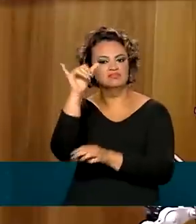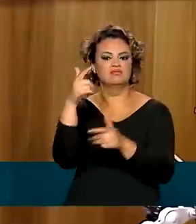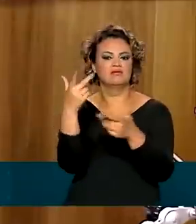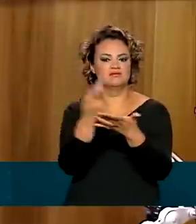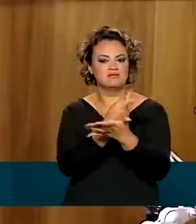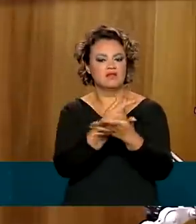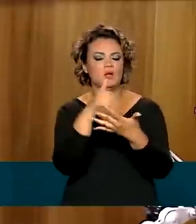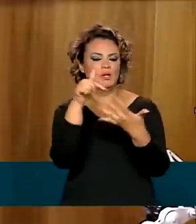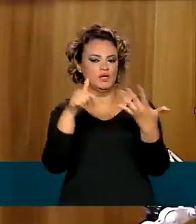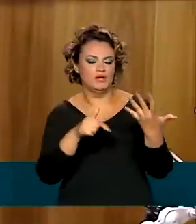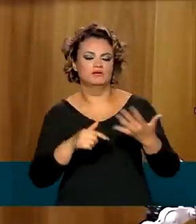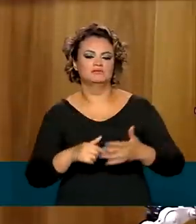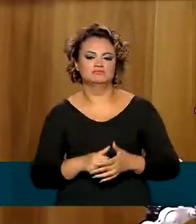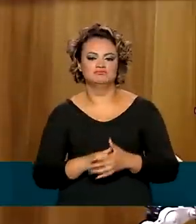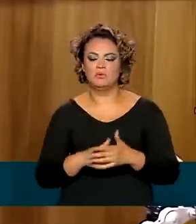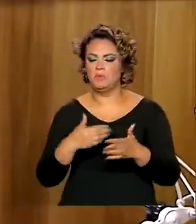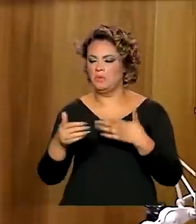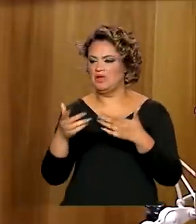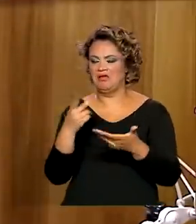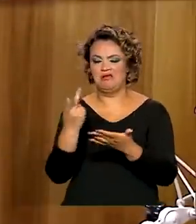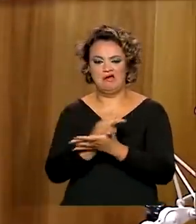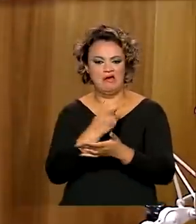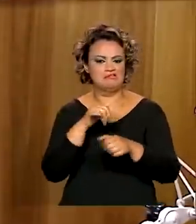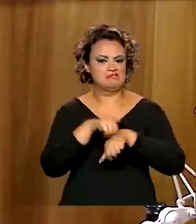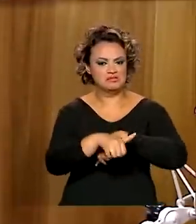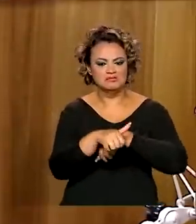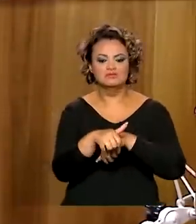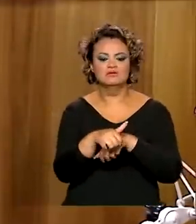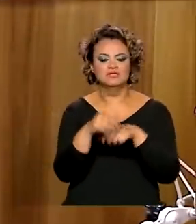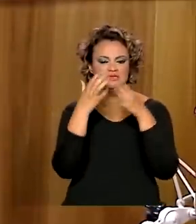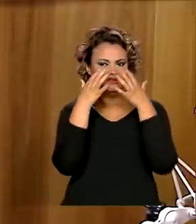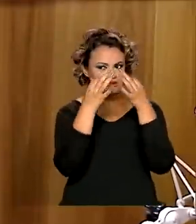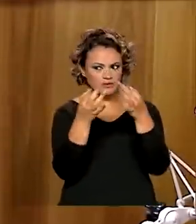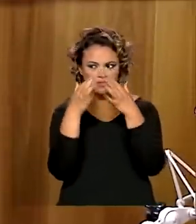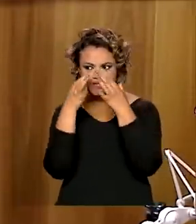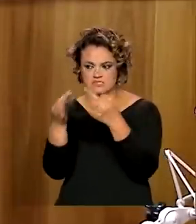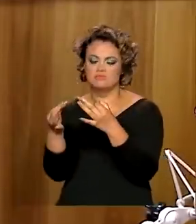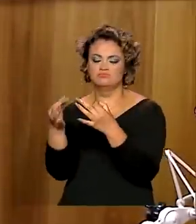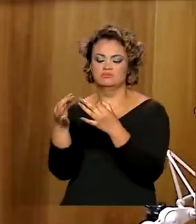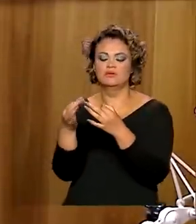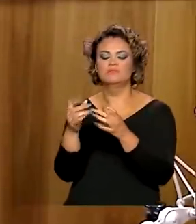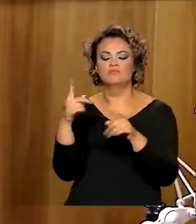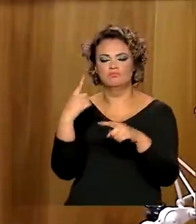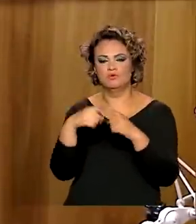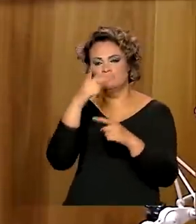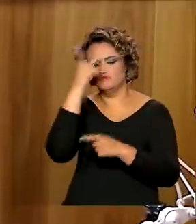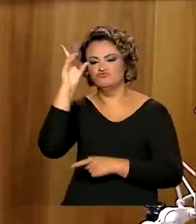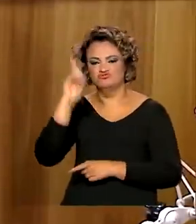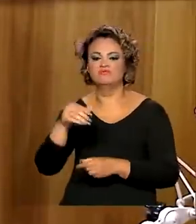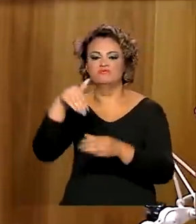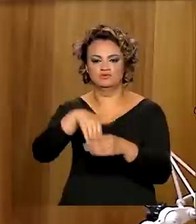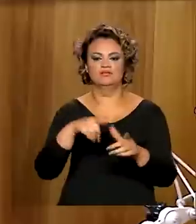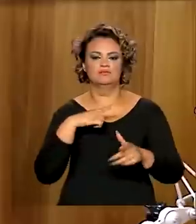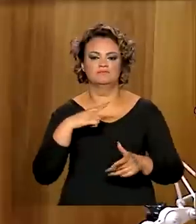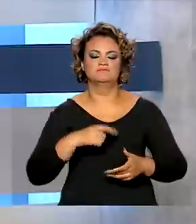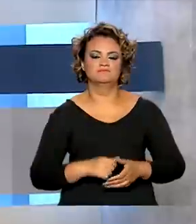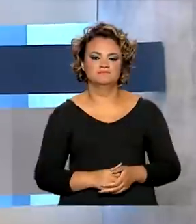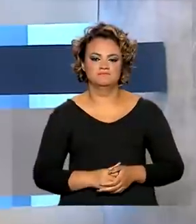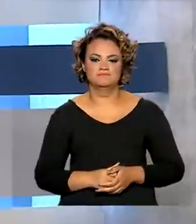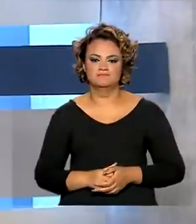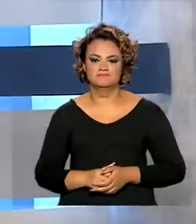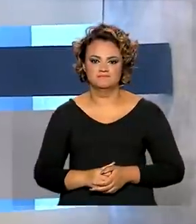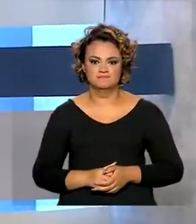qualquer tipo de fraude, qualquer tipo de violação ao direito da pessoa de exercer o seu livre direito do voto.